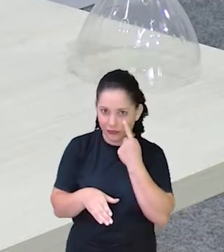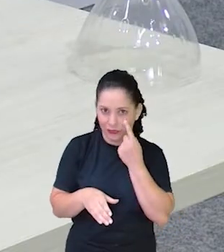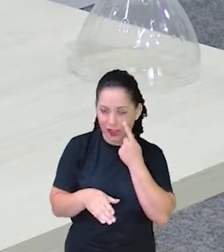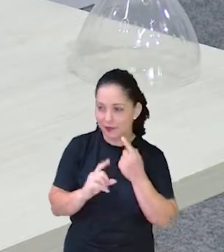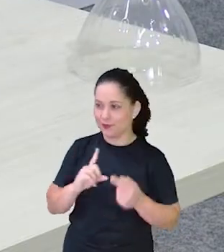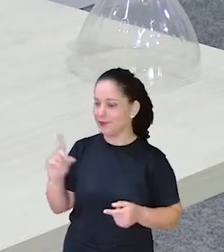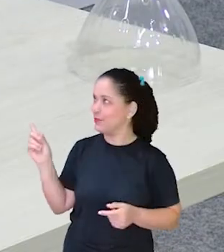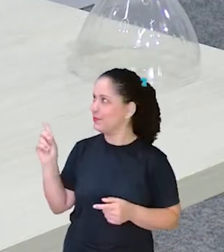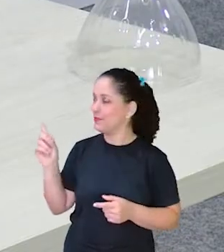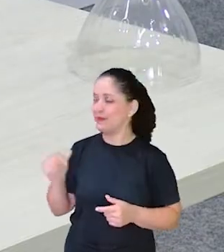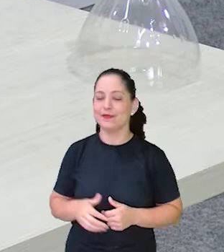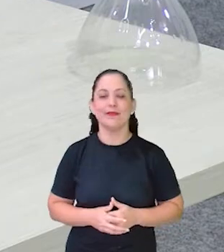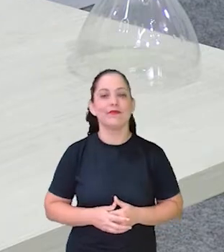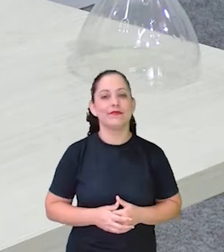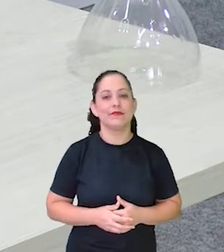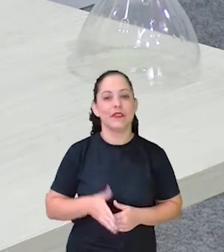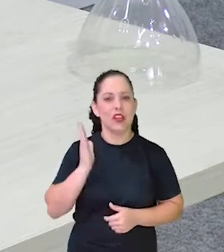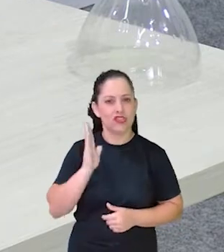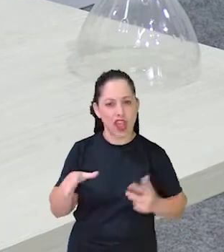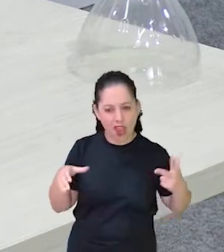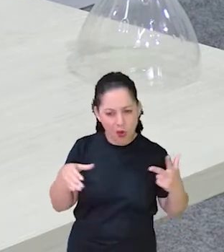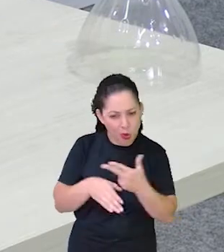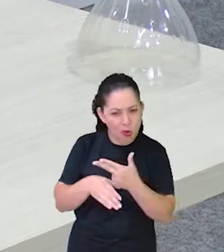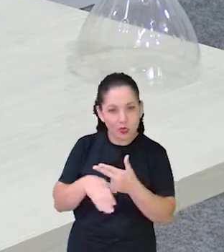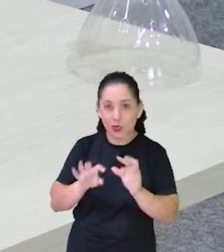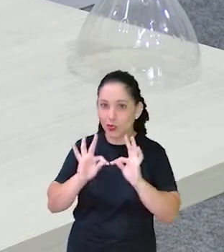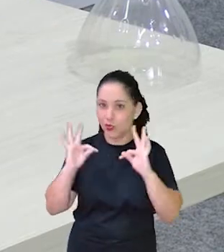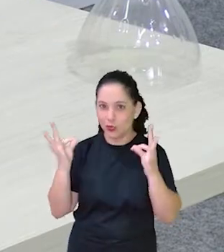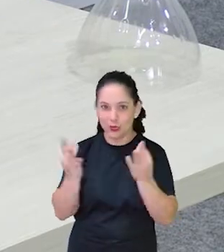Deixa eu ver Parece que eu já cortei tudo Deixa eu ver